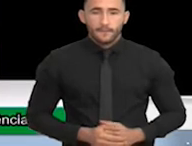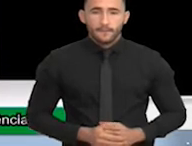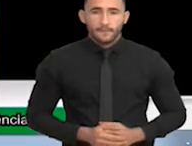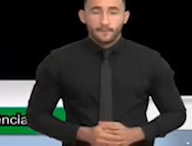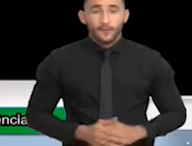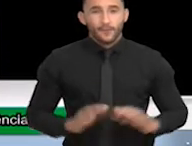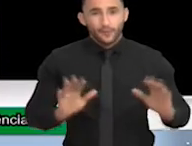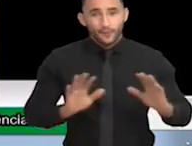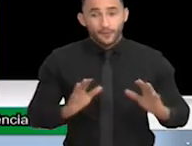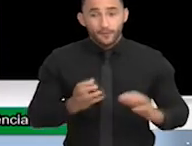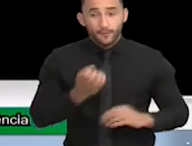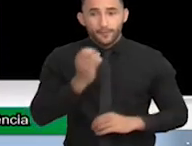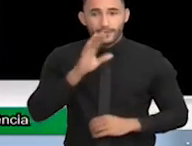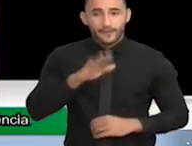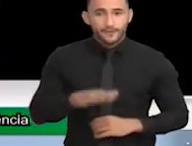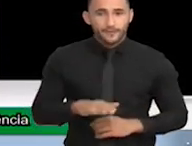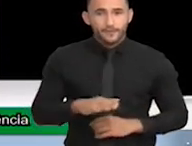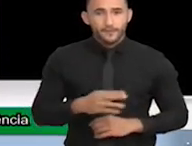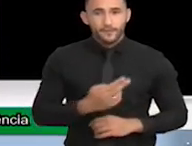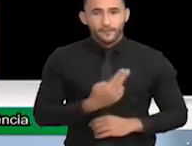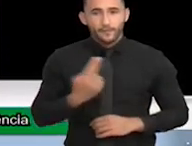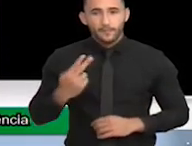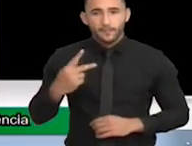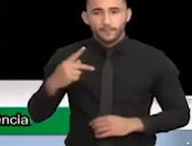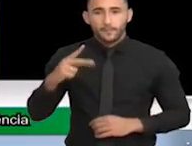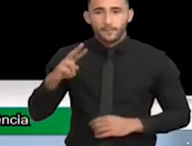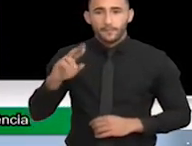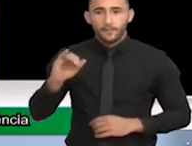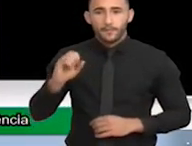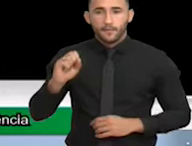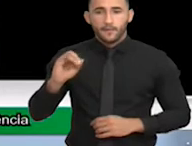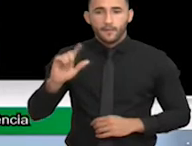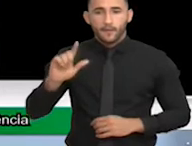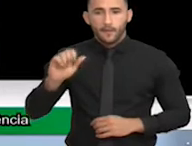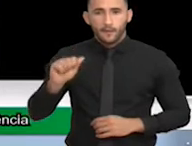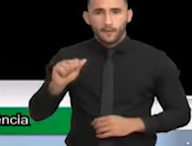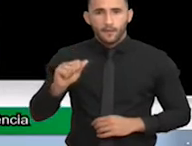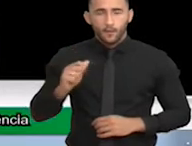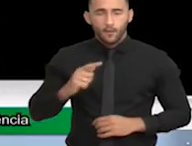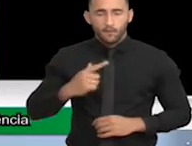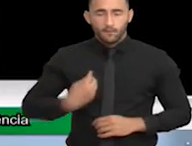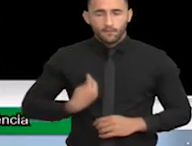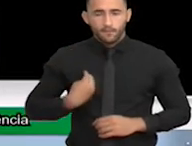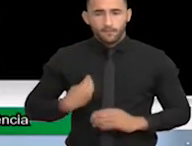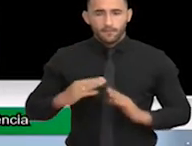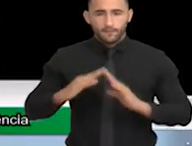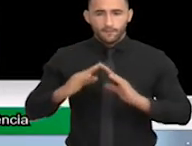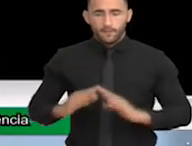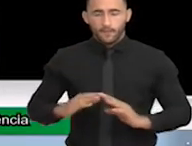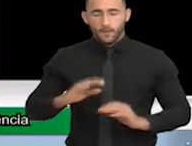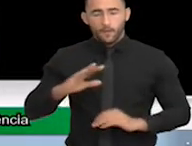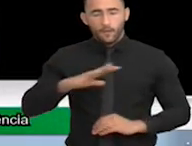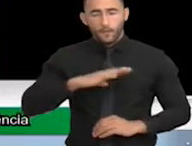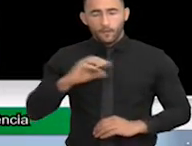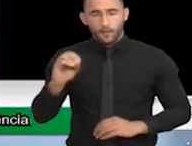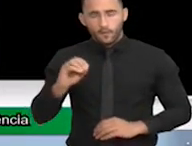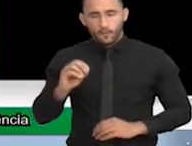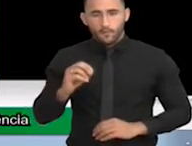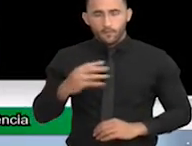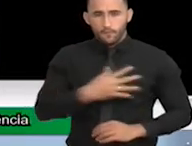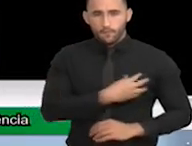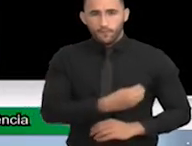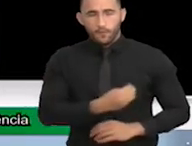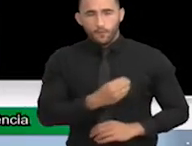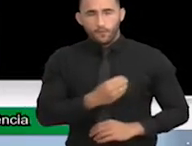Oi, gente. Boa tarde. Sou a Priscila, moradora de Osasco. Conhe o Guilherme de 8 anos e autismo